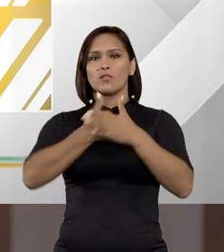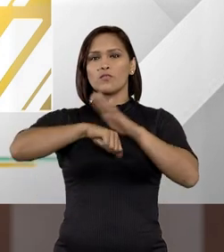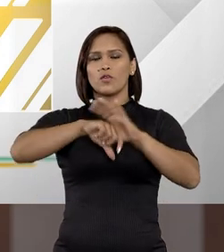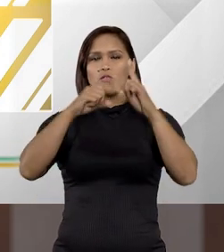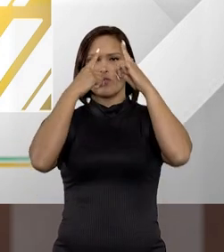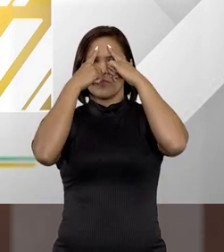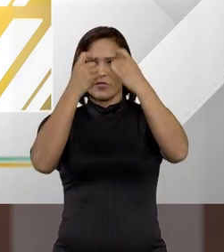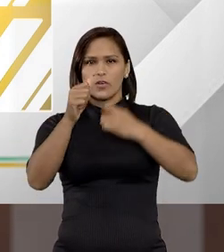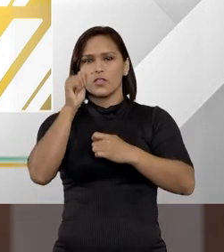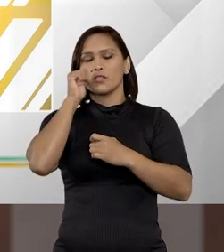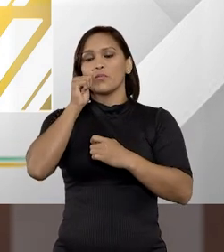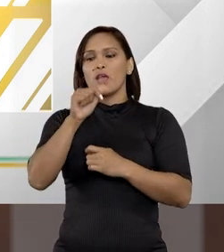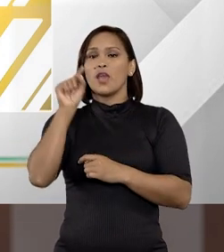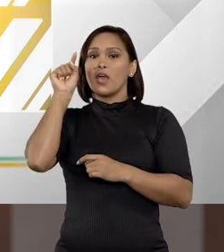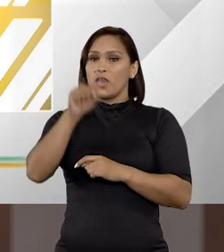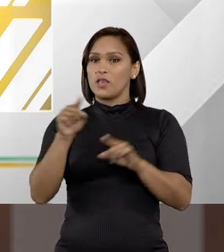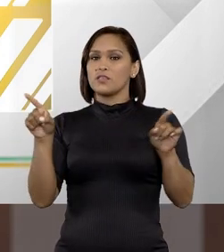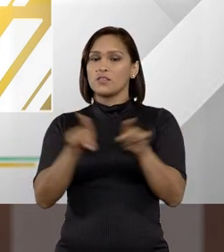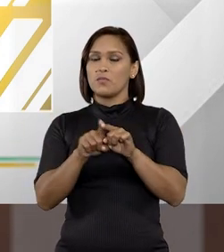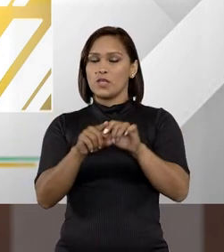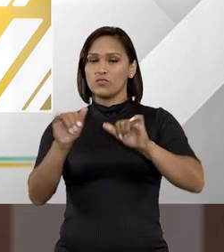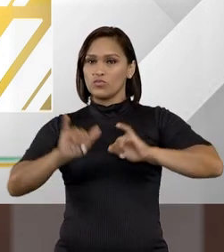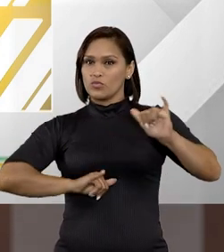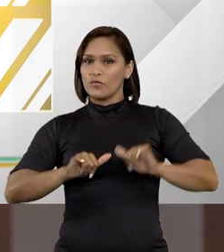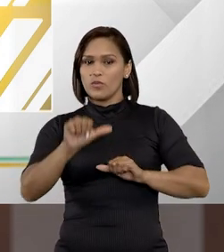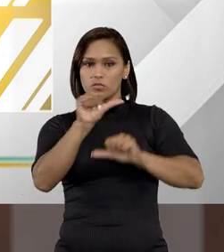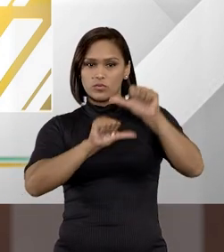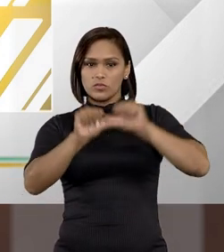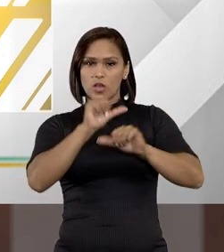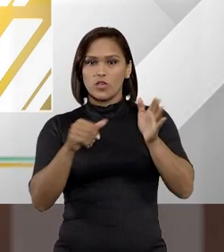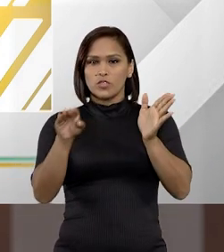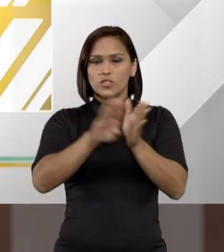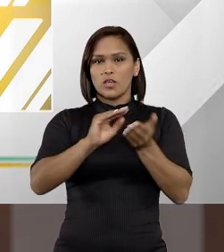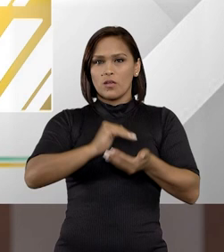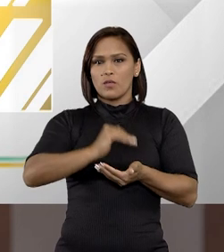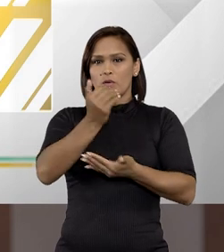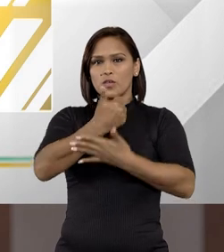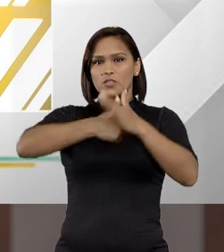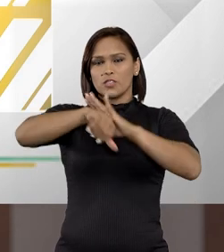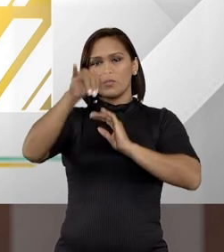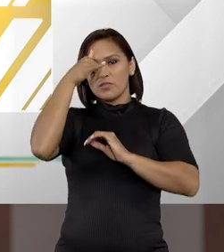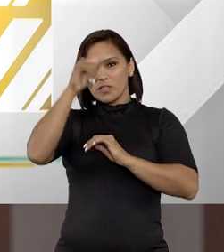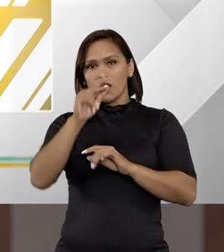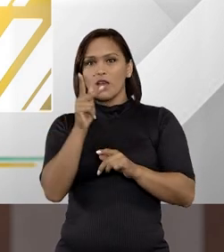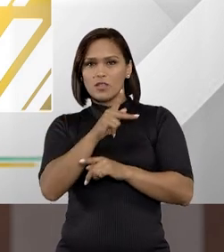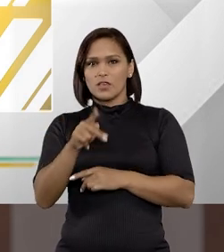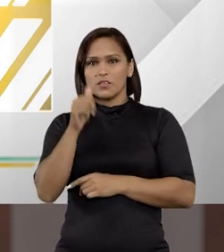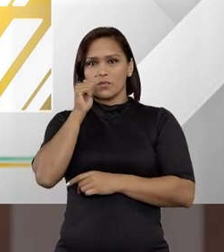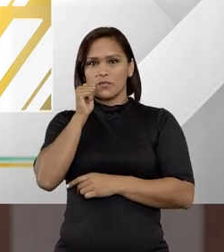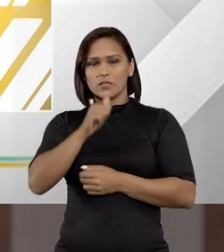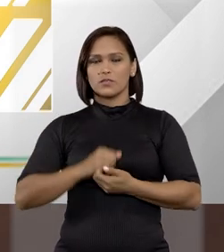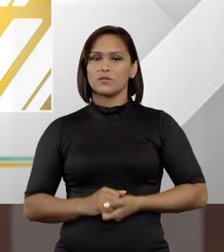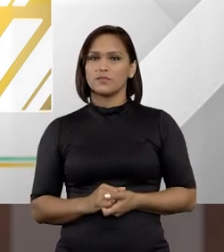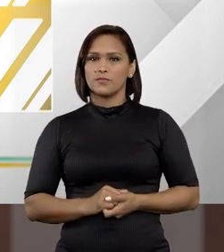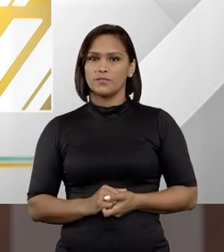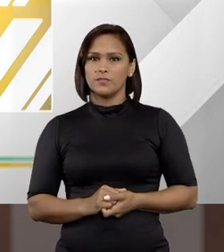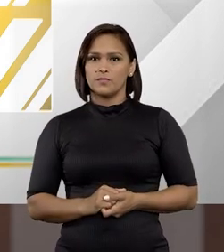à violência contra a mulher, esse tópico aí também sofreu alterações com a chegada do pacote anti-crime, não é isso, professor Ilana?